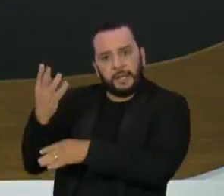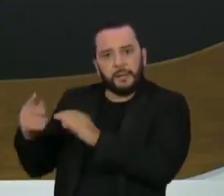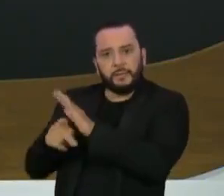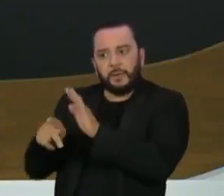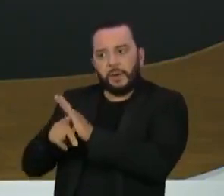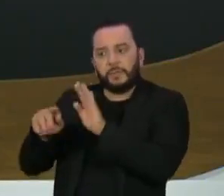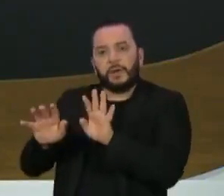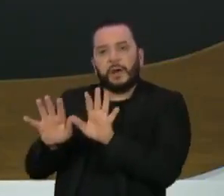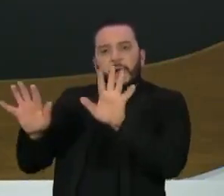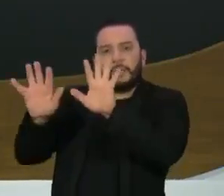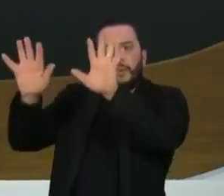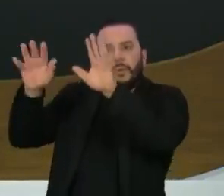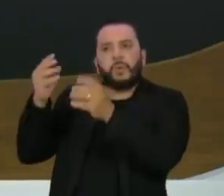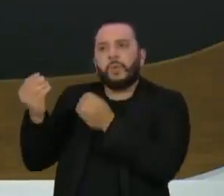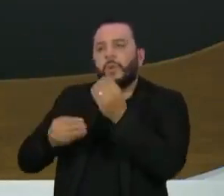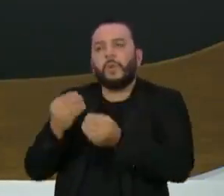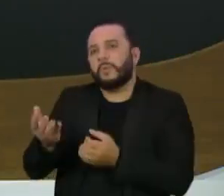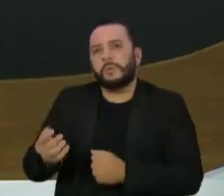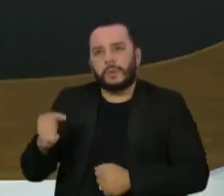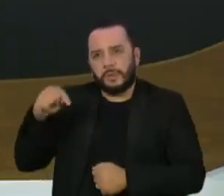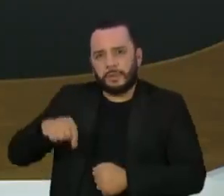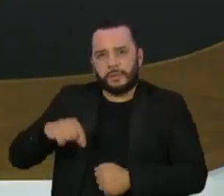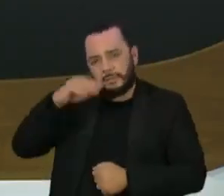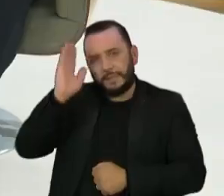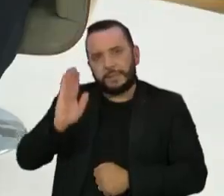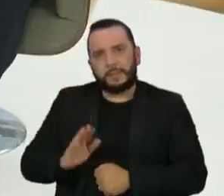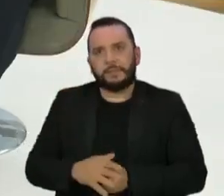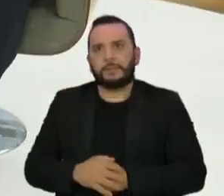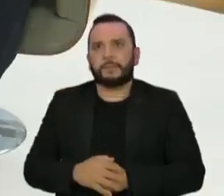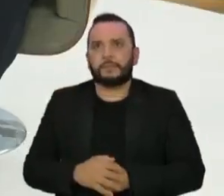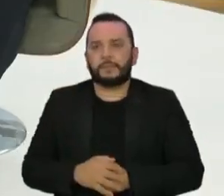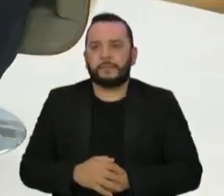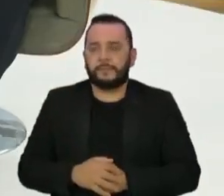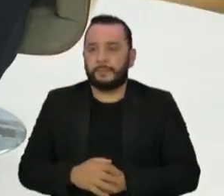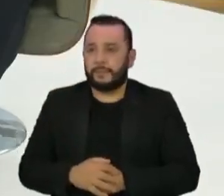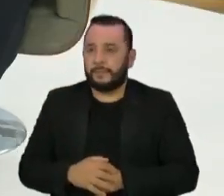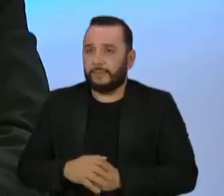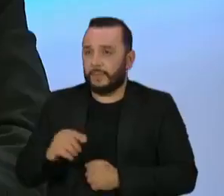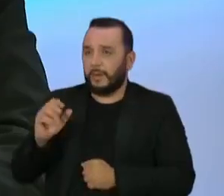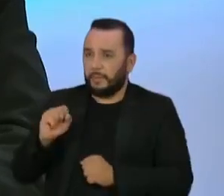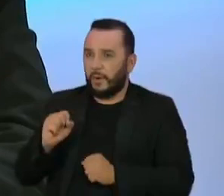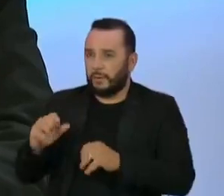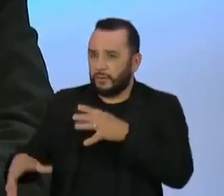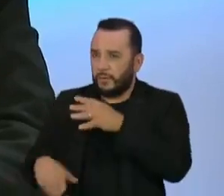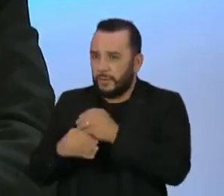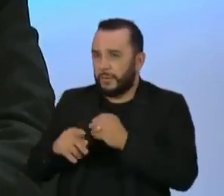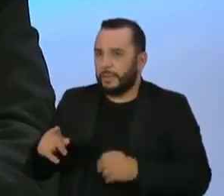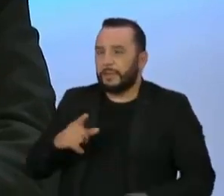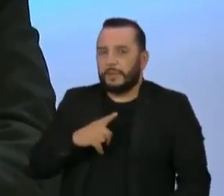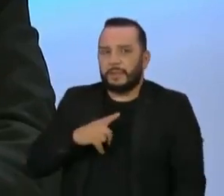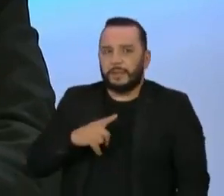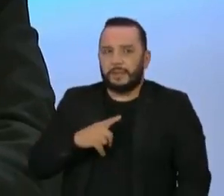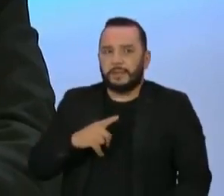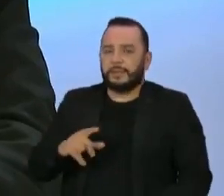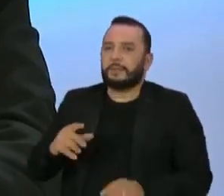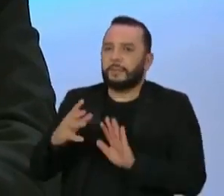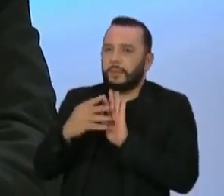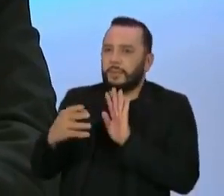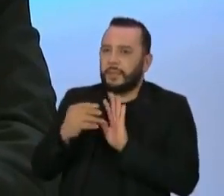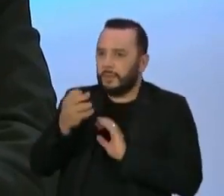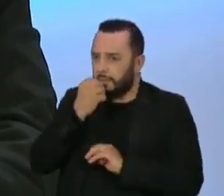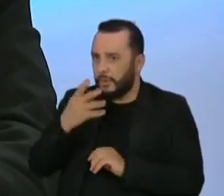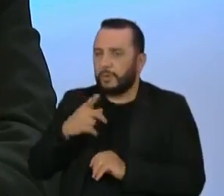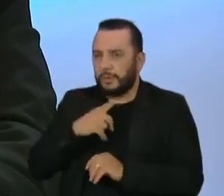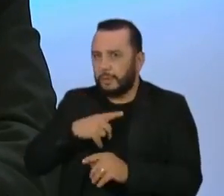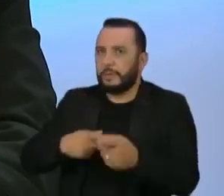criação de um mercado global. Como é que a gente está nessa questão? Posso só completar essa pergunta? A gente tem um exemplo muito bom do mercado